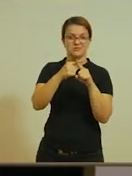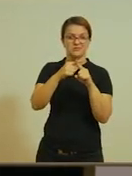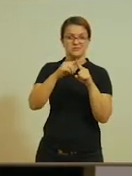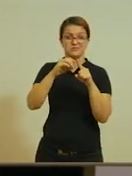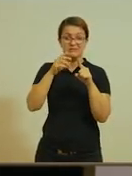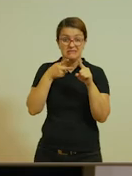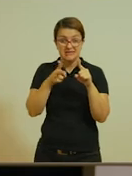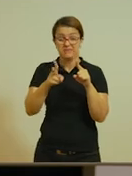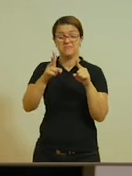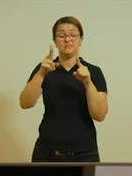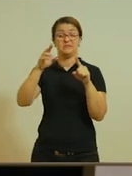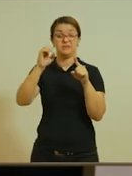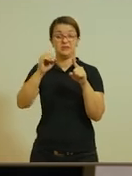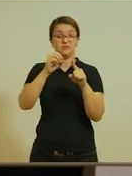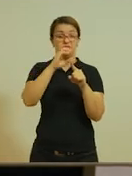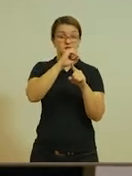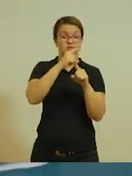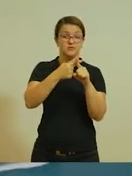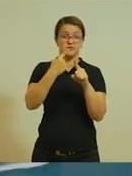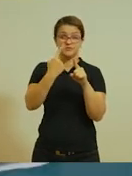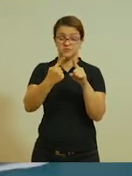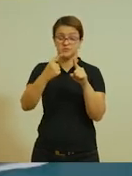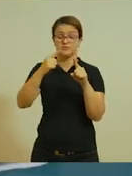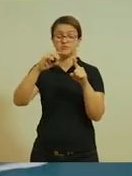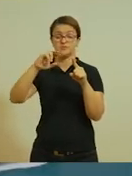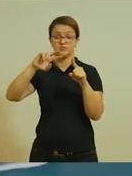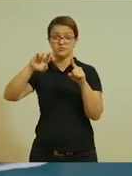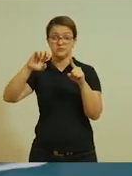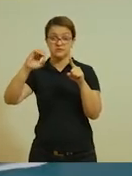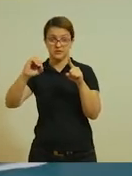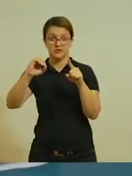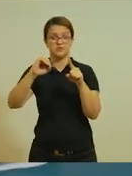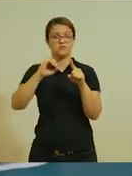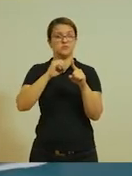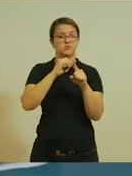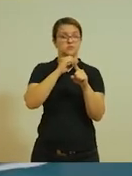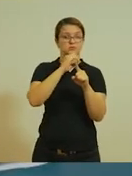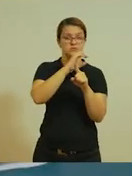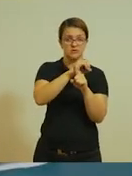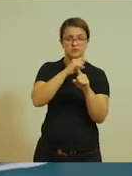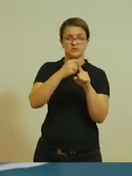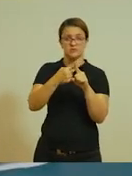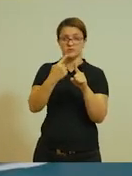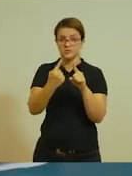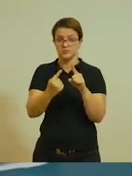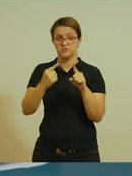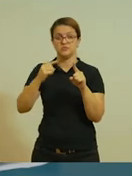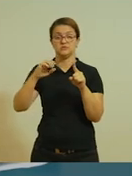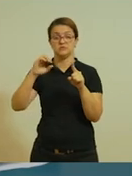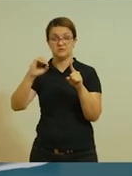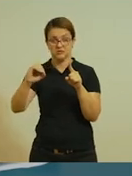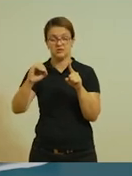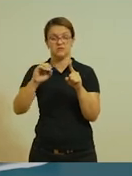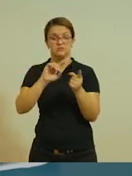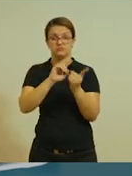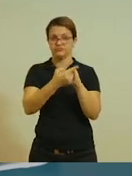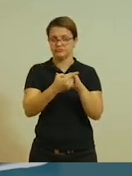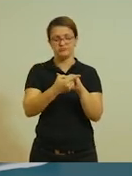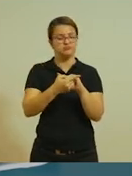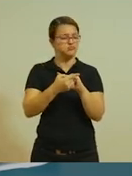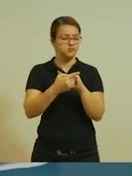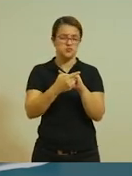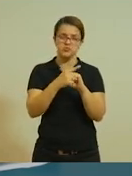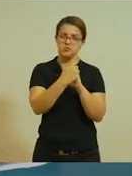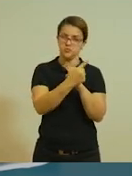Exemplo, 0 vezes 1, 0. Ou 1 vezes 0, 0. Eu alterei os fatores, mas o